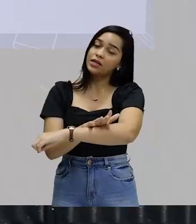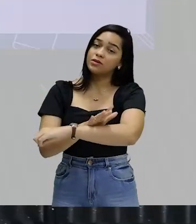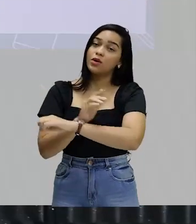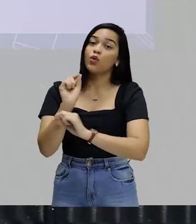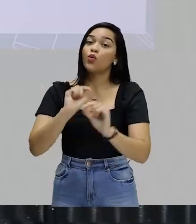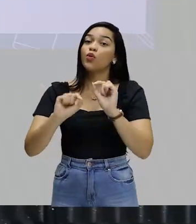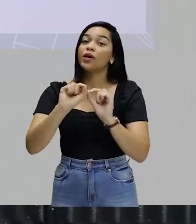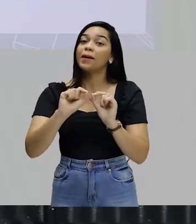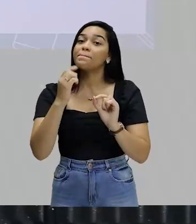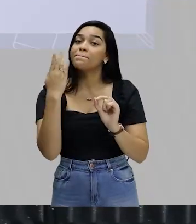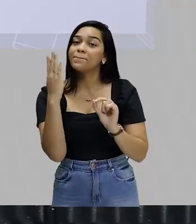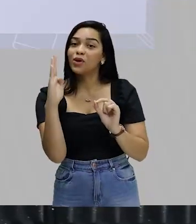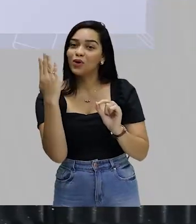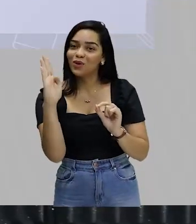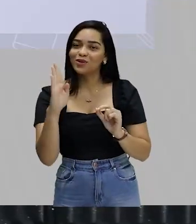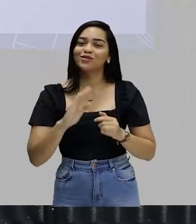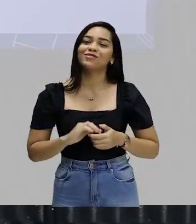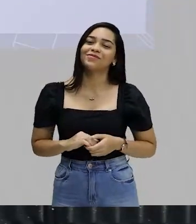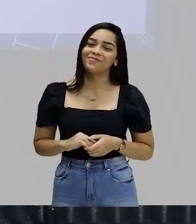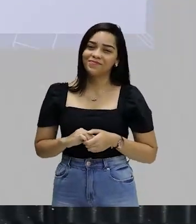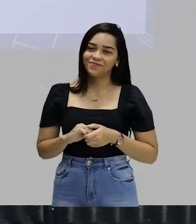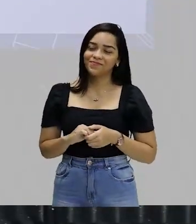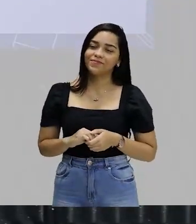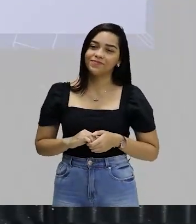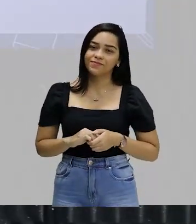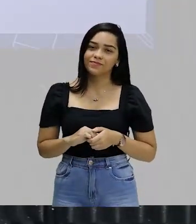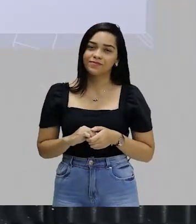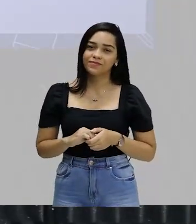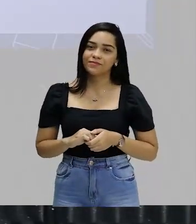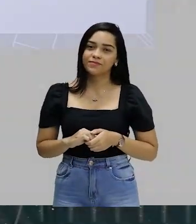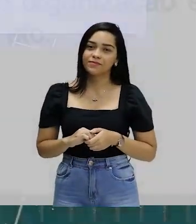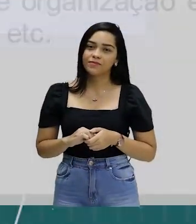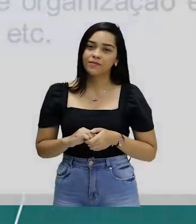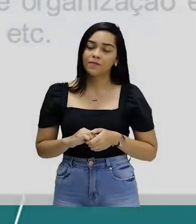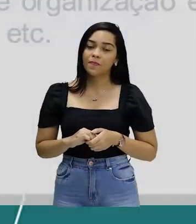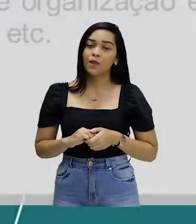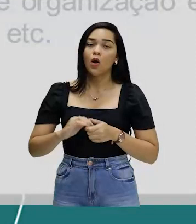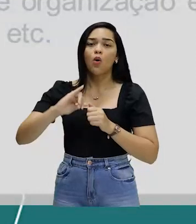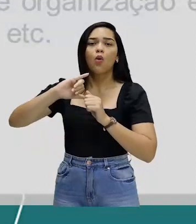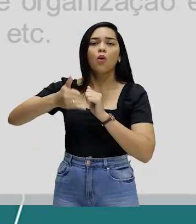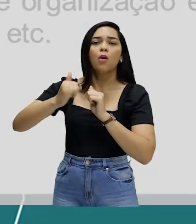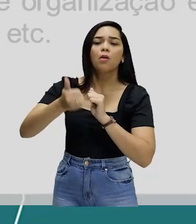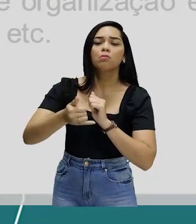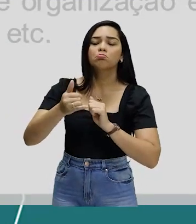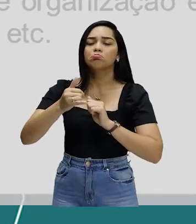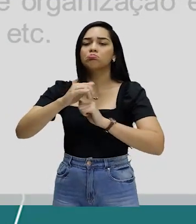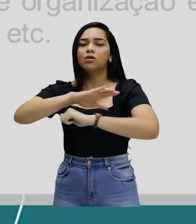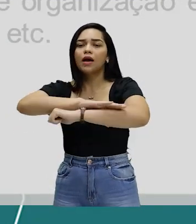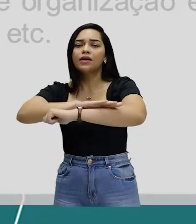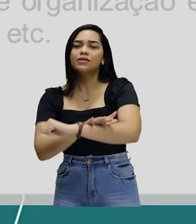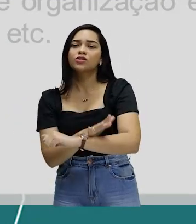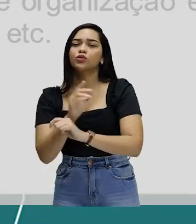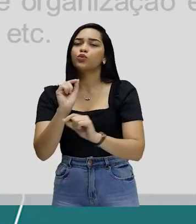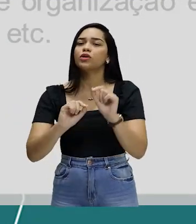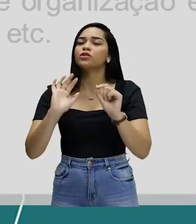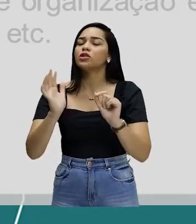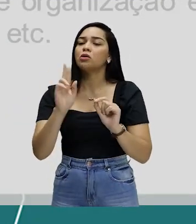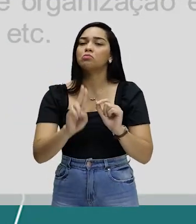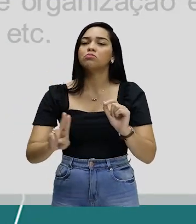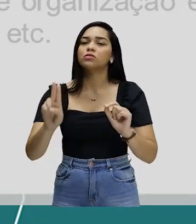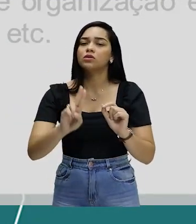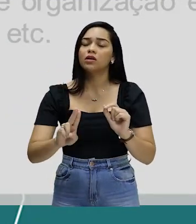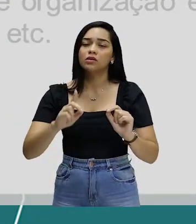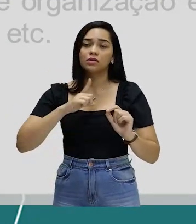pode ser racismo o quê? Biológico. O adjetivo racista, já falando do